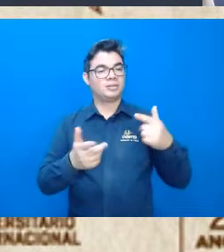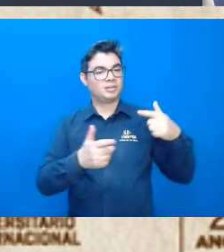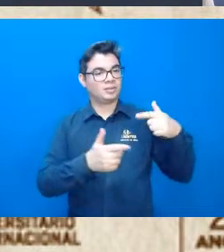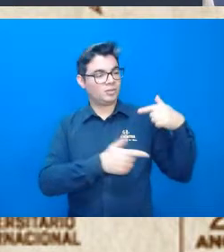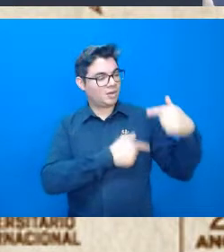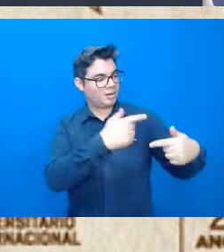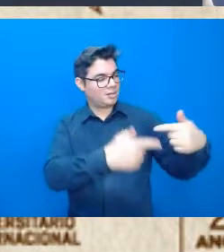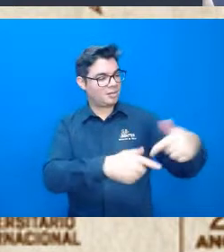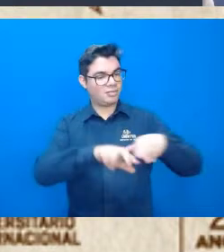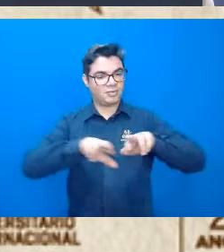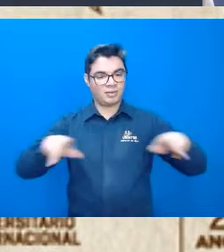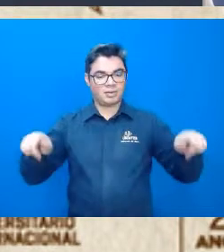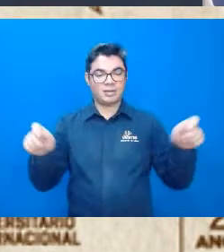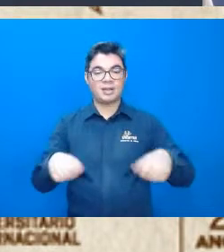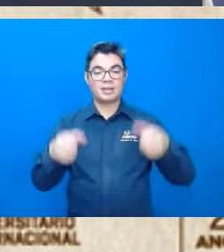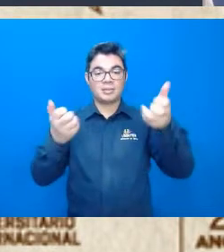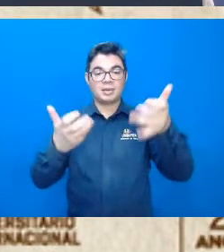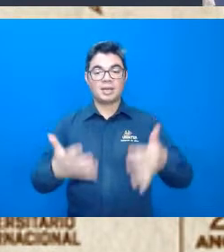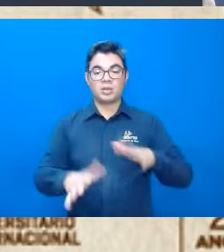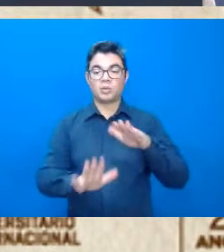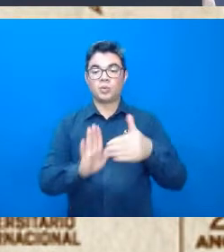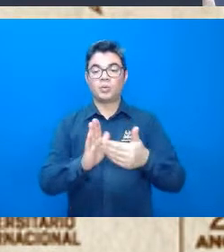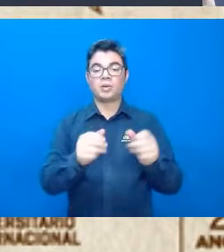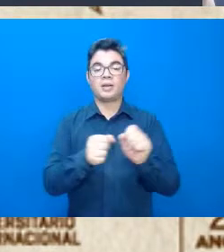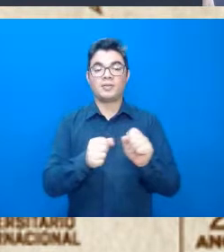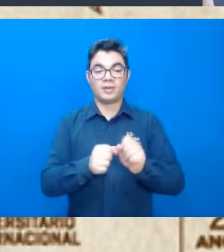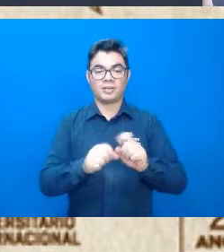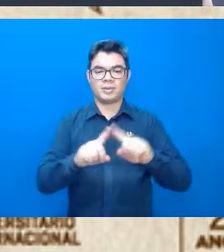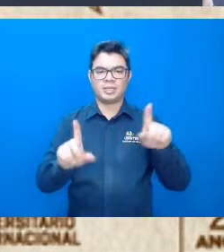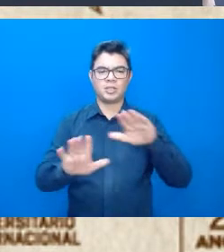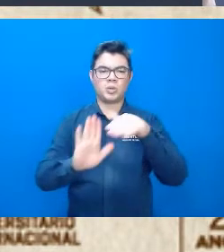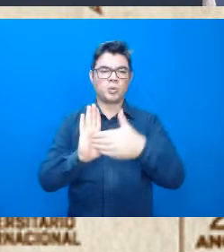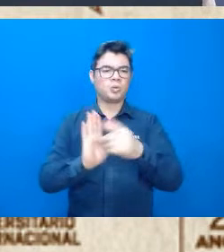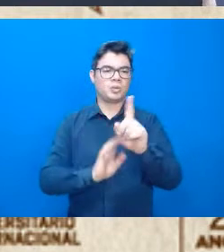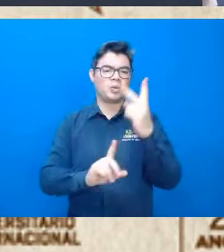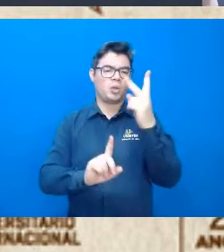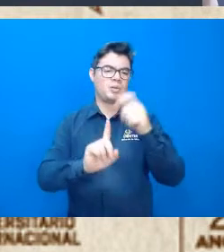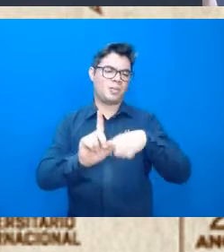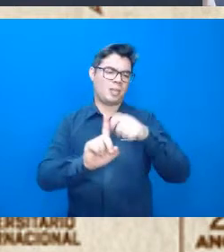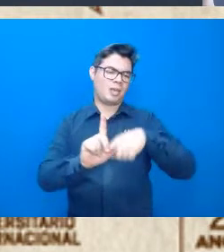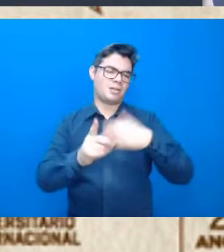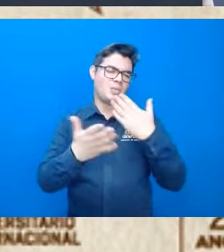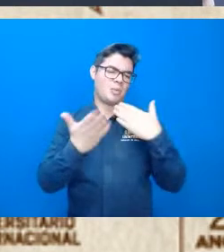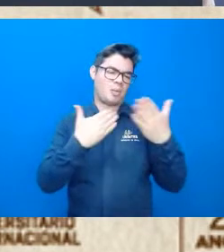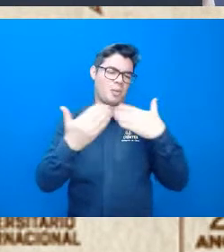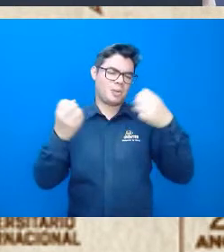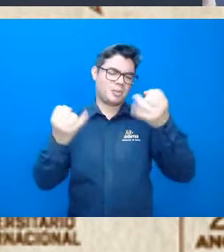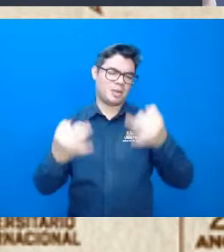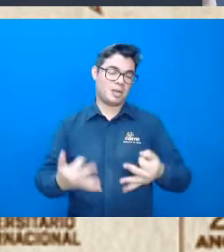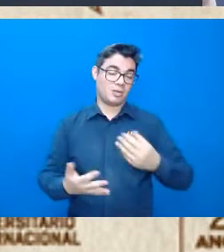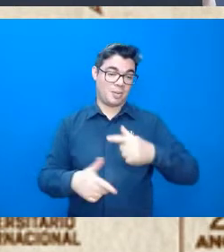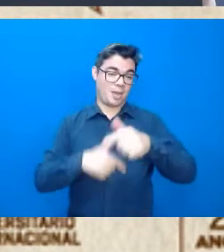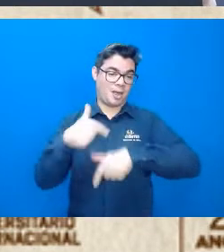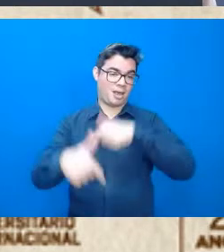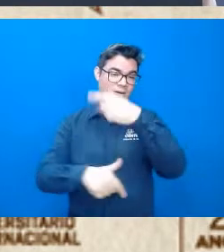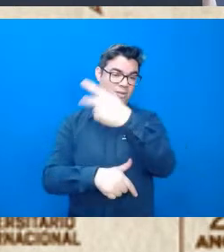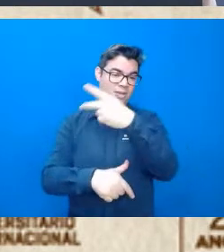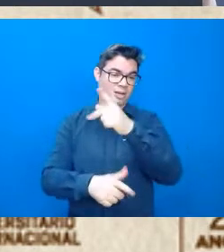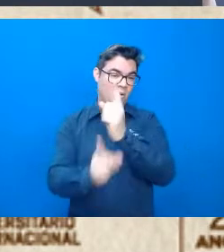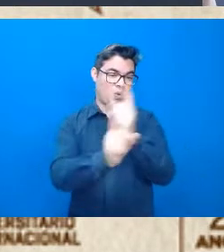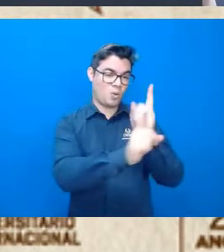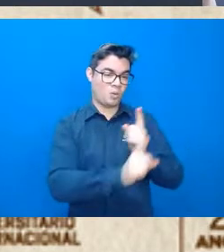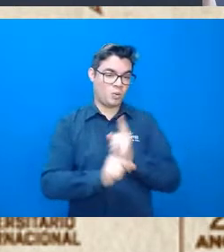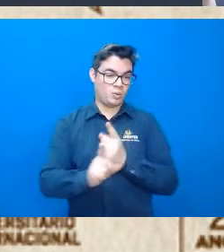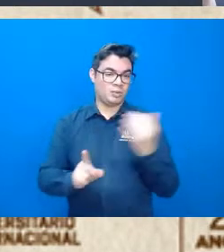E comentar sobre tudo o que ele fez. Tudo não, porque senão a gente ficaria dois meses aqui conversando, né. Mas boa parte do que ele fez dos achados mais